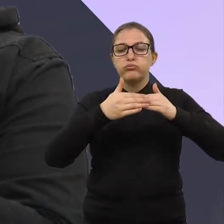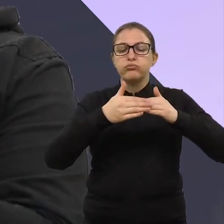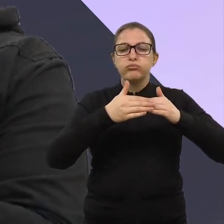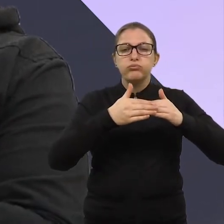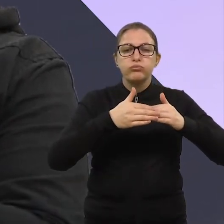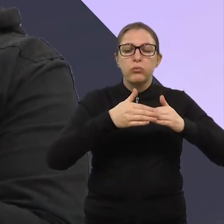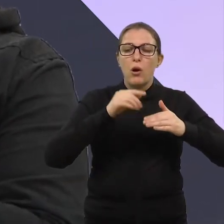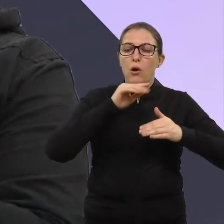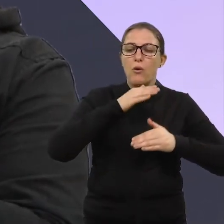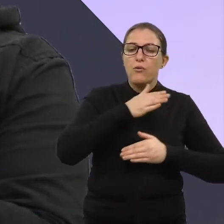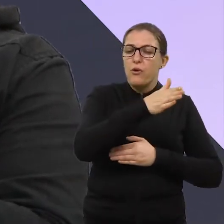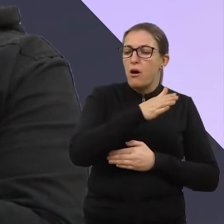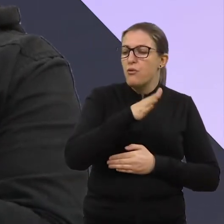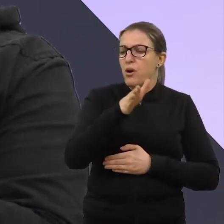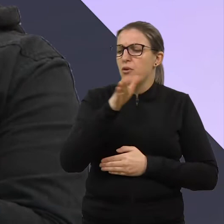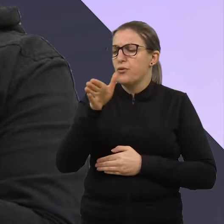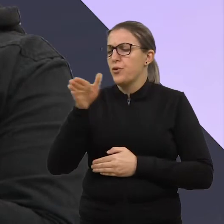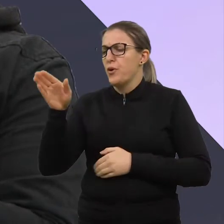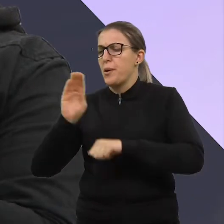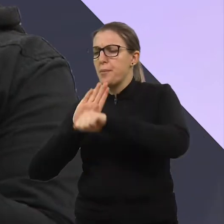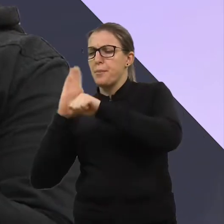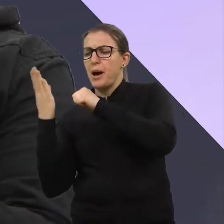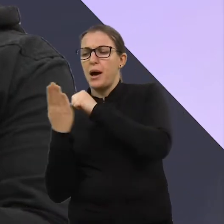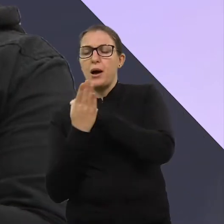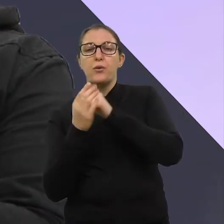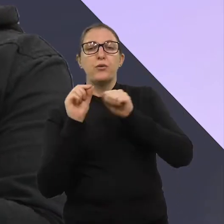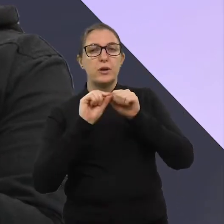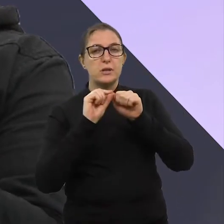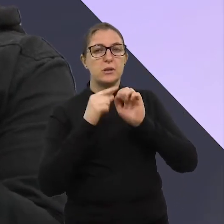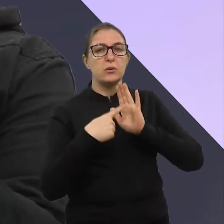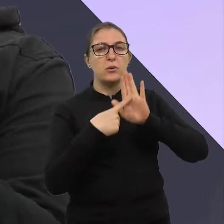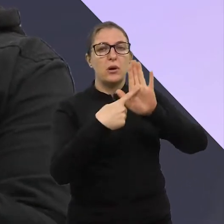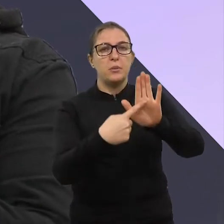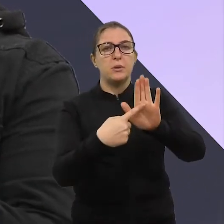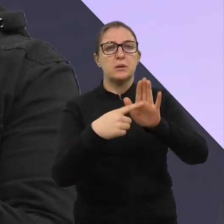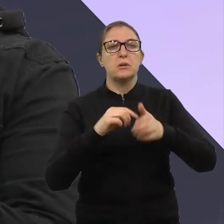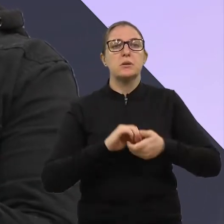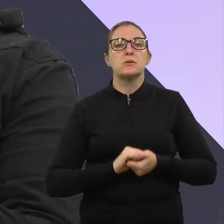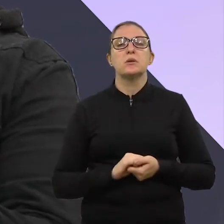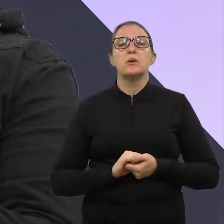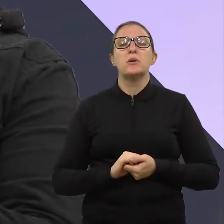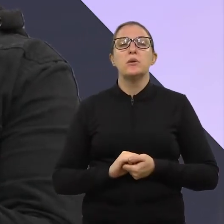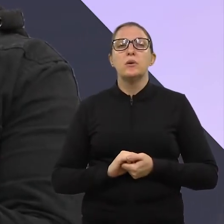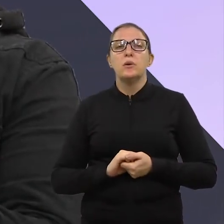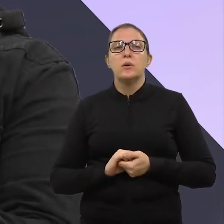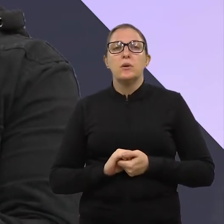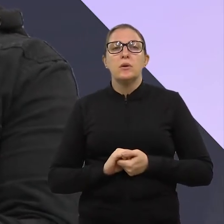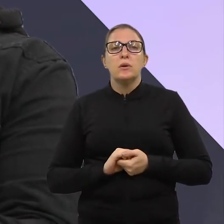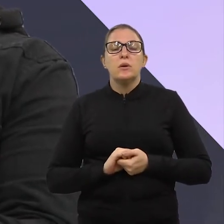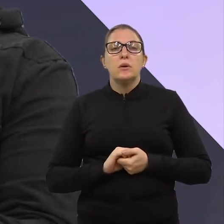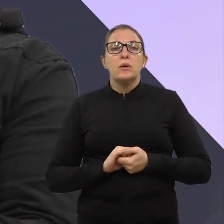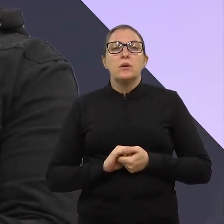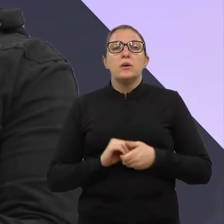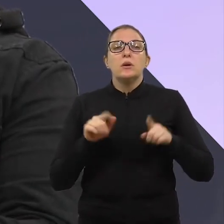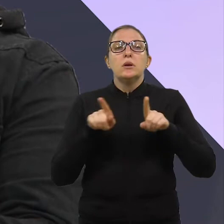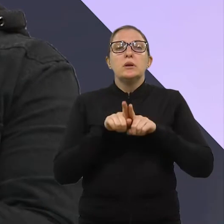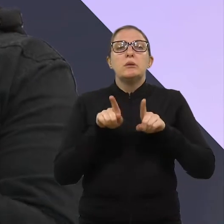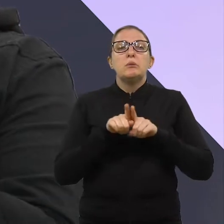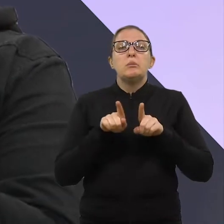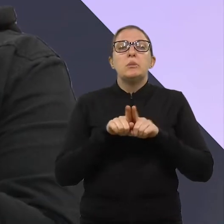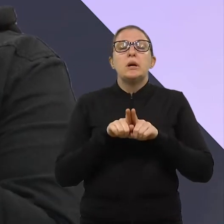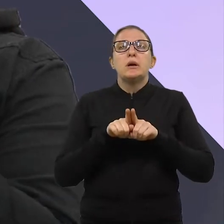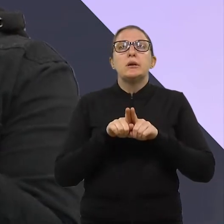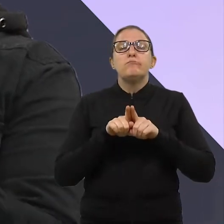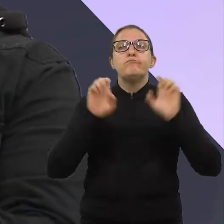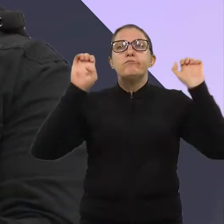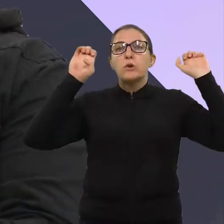E funciona muito bem, né? Então, e claro, o tempo, ele... Para um evento